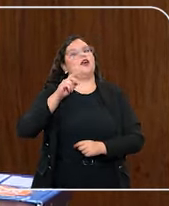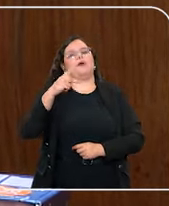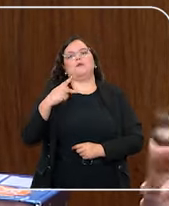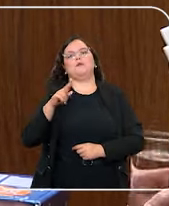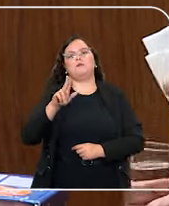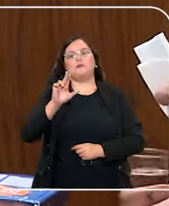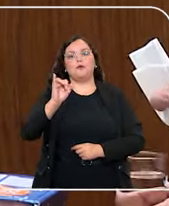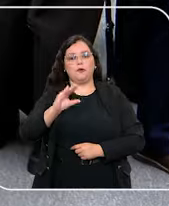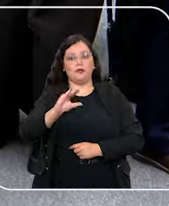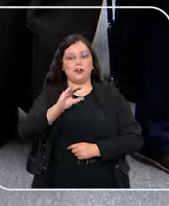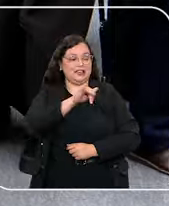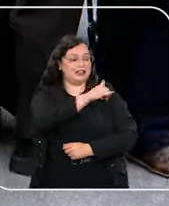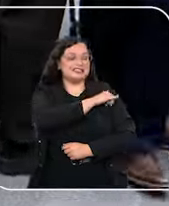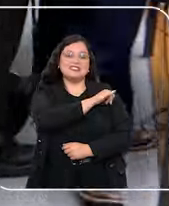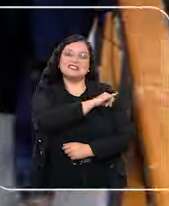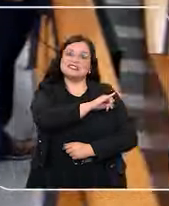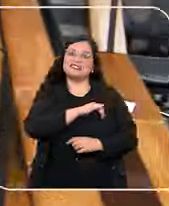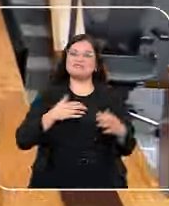PUC do Rio de Janeiro.